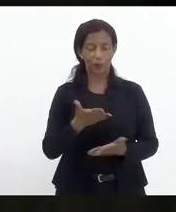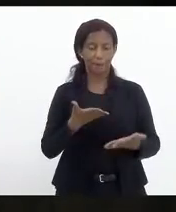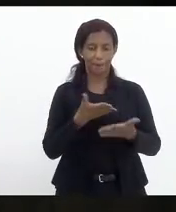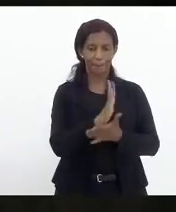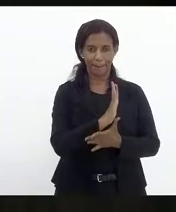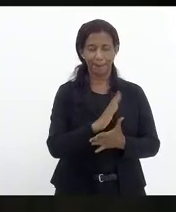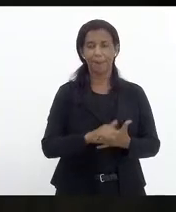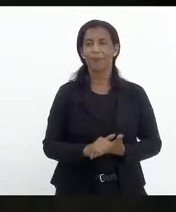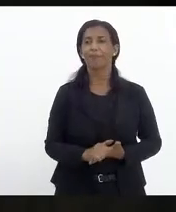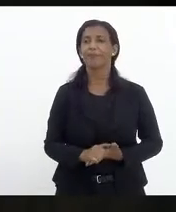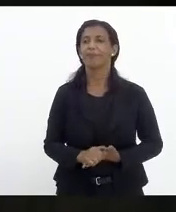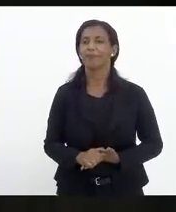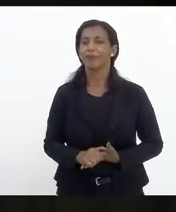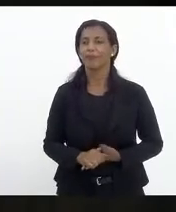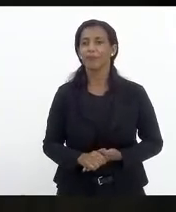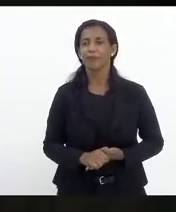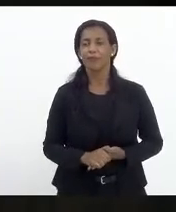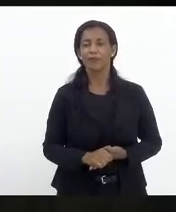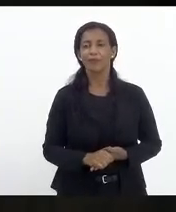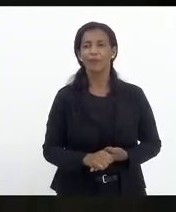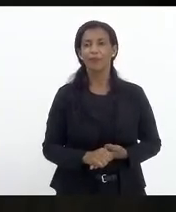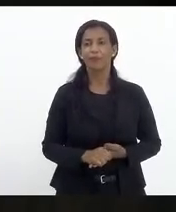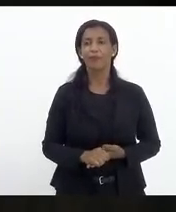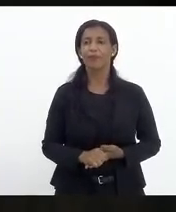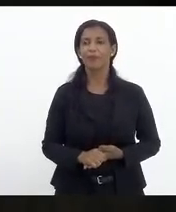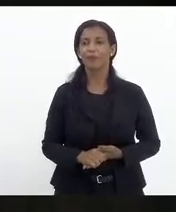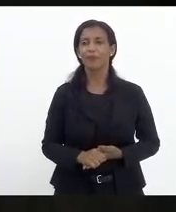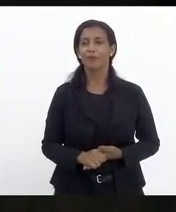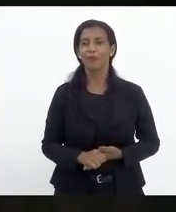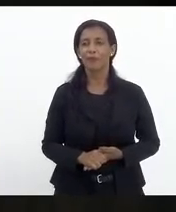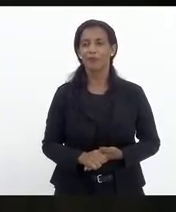nesse que não estão aprovados Há sobre a mesa